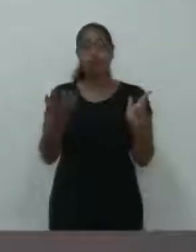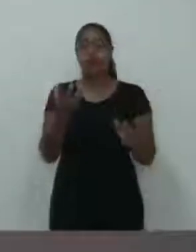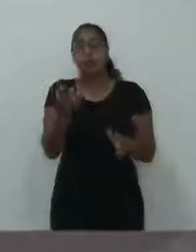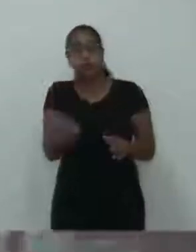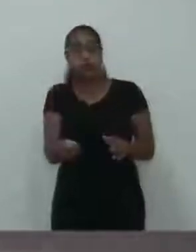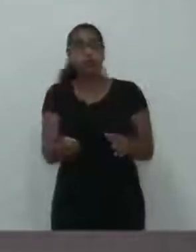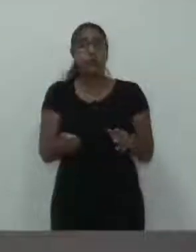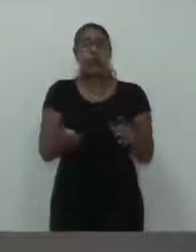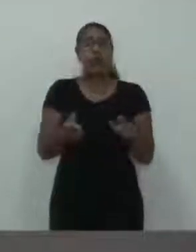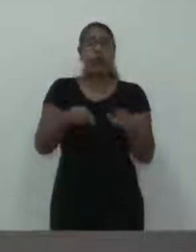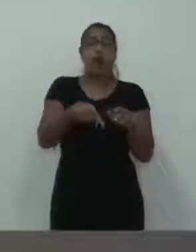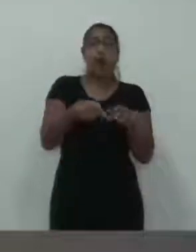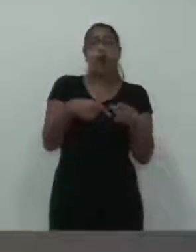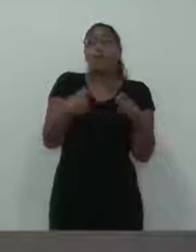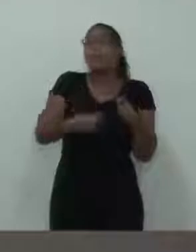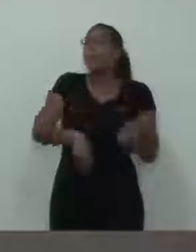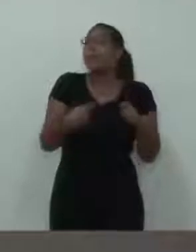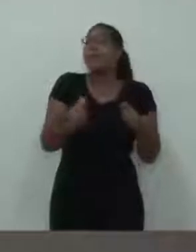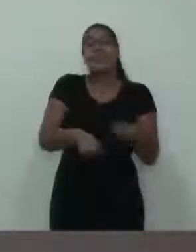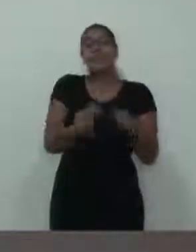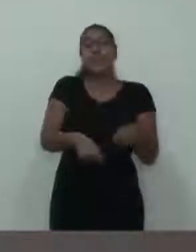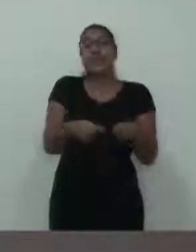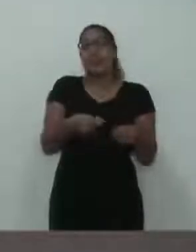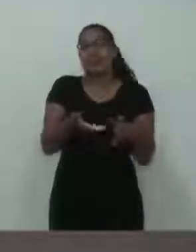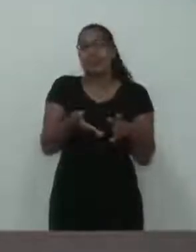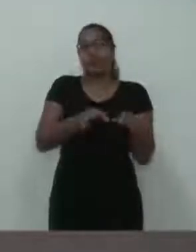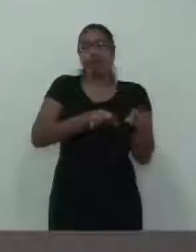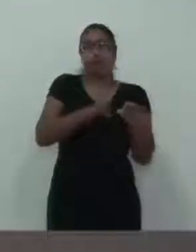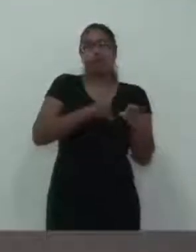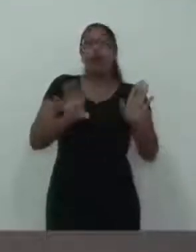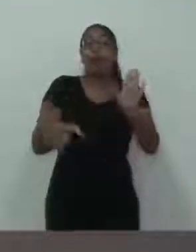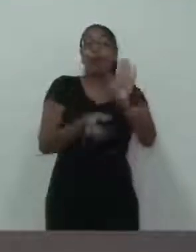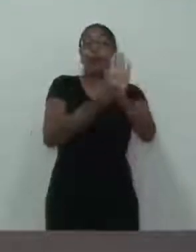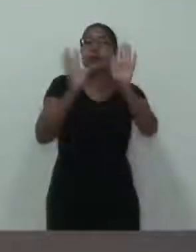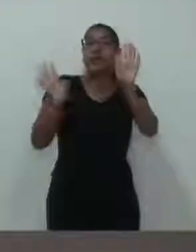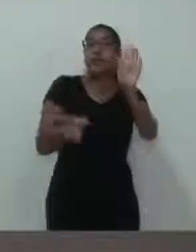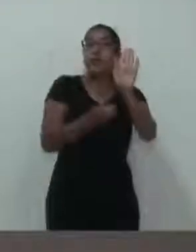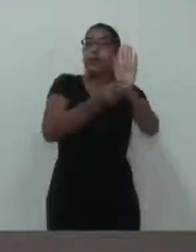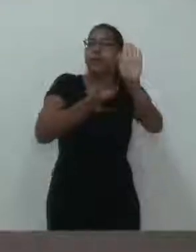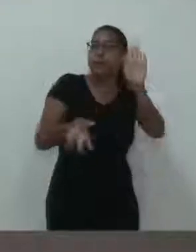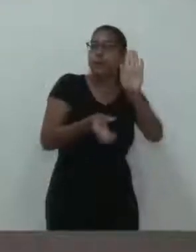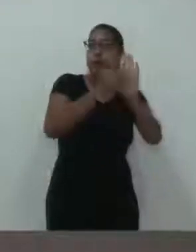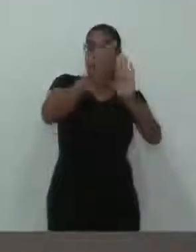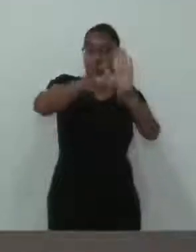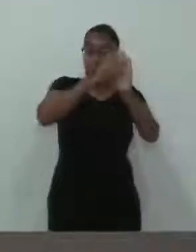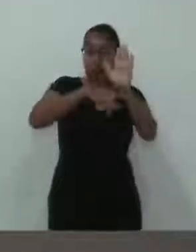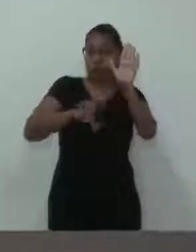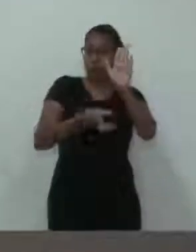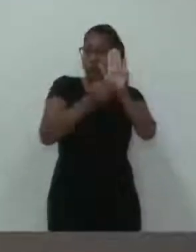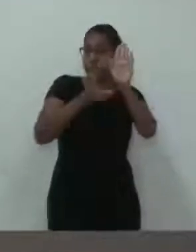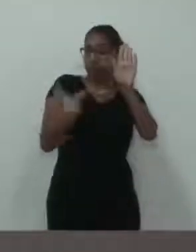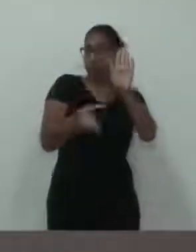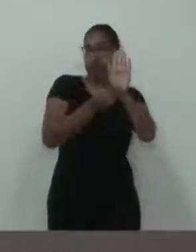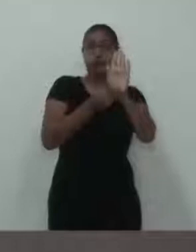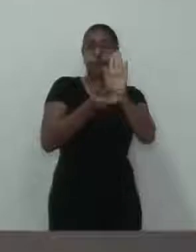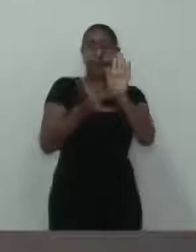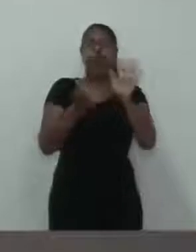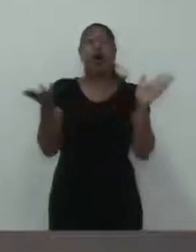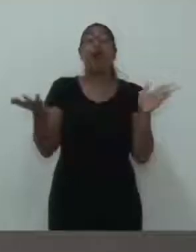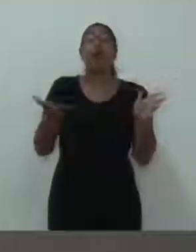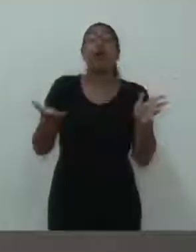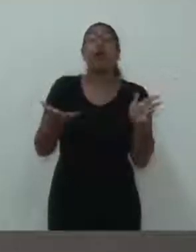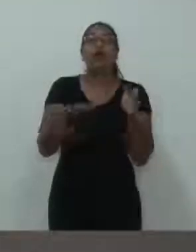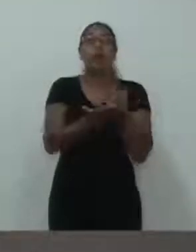fizesse exatamente o que tinha que ser feito, as emendas, e obviamente o projeto, ele expirou o seu prazo.